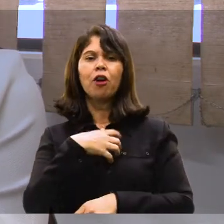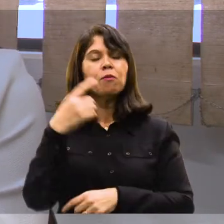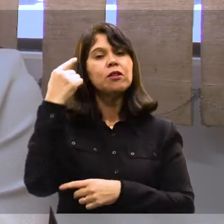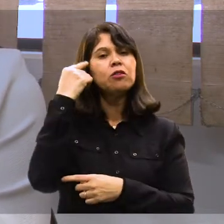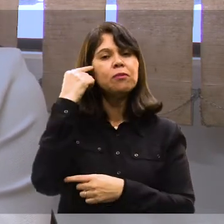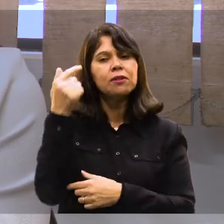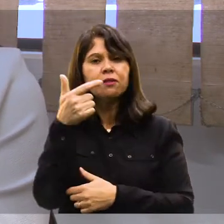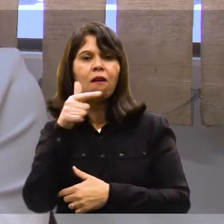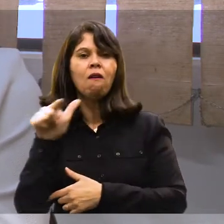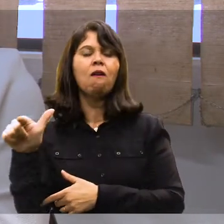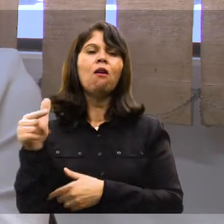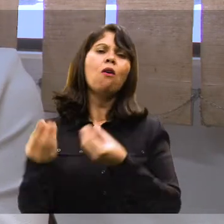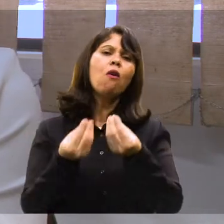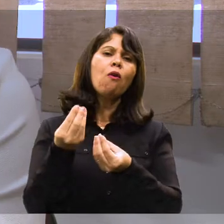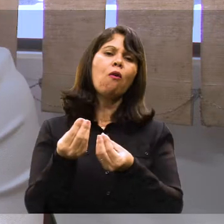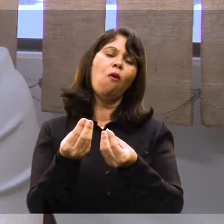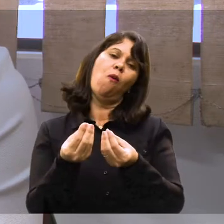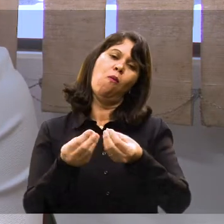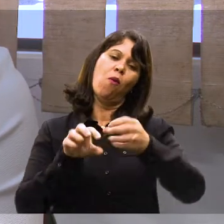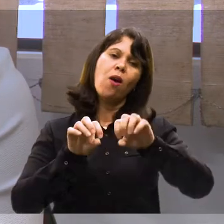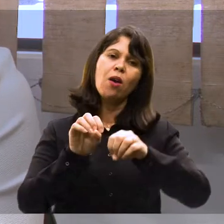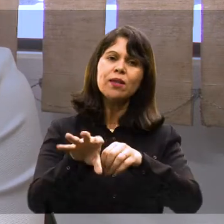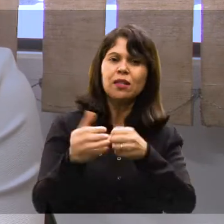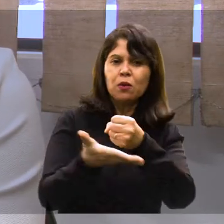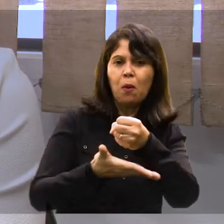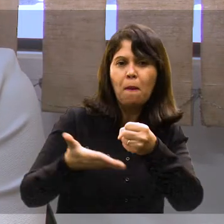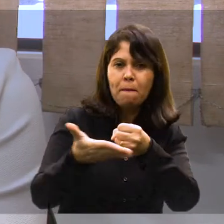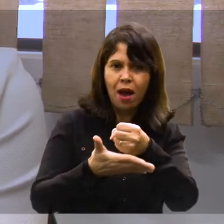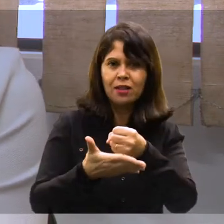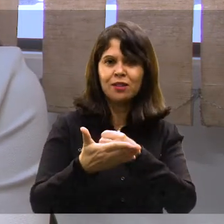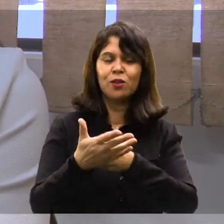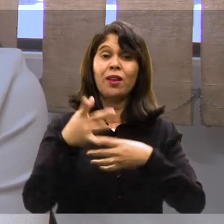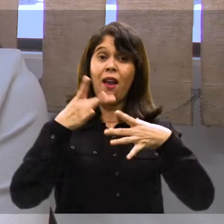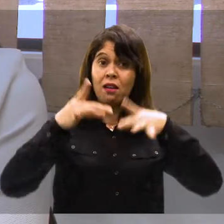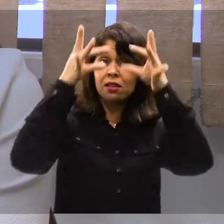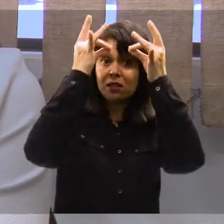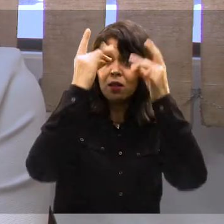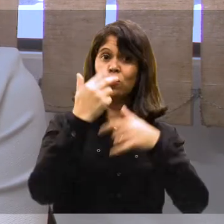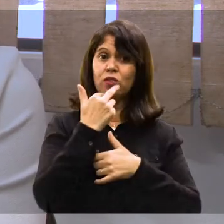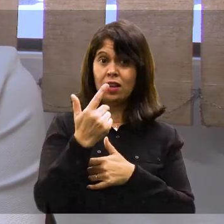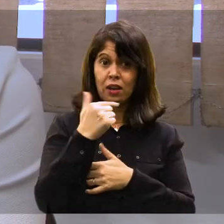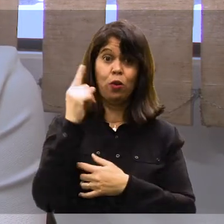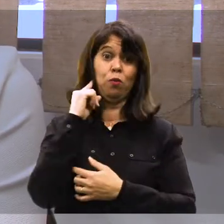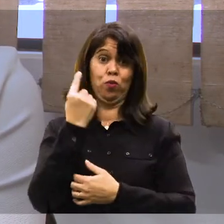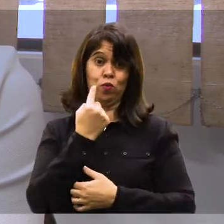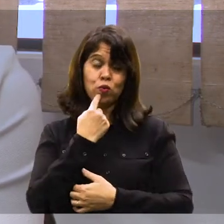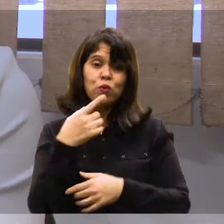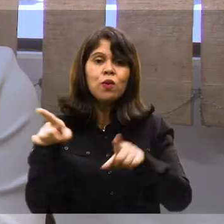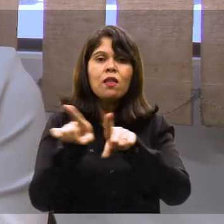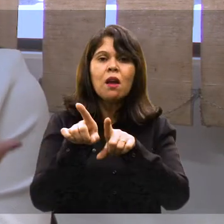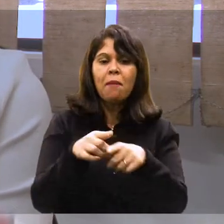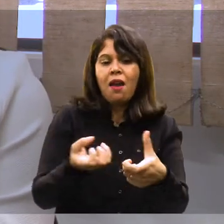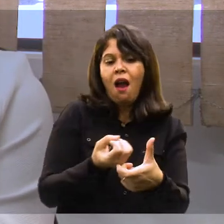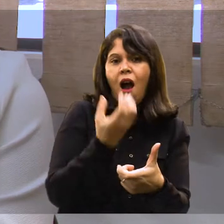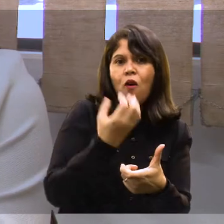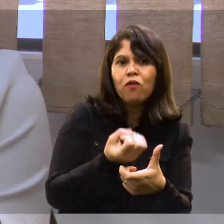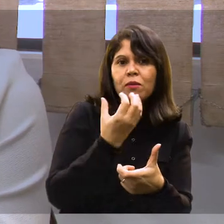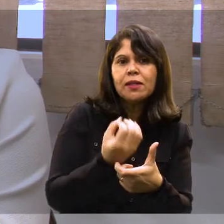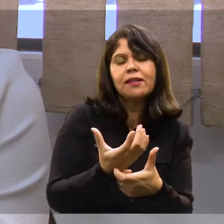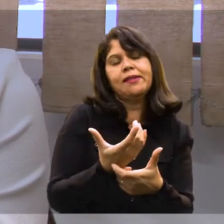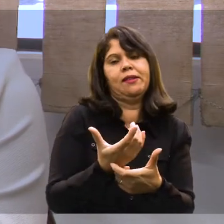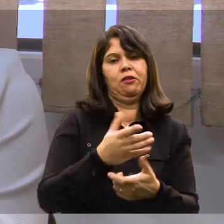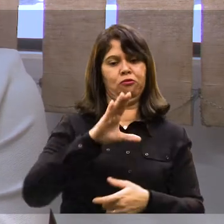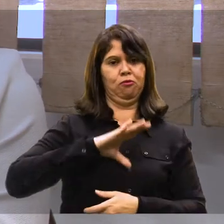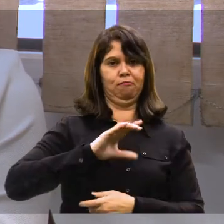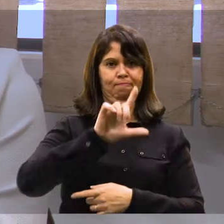repensar o que é essa proposta dos anos iniciais que demanda tanto a aquisição de língua para essas crianças surdas, quanto o processo de